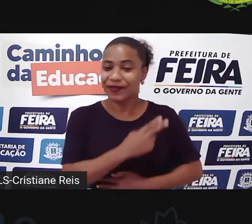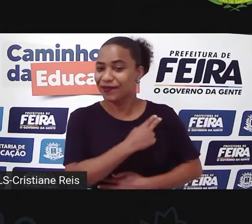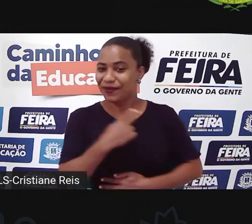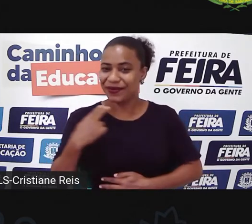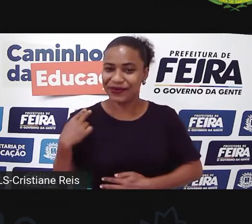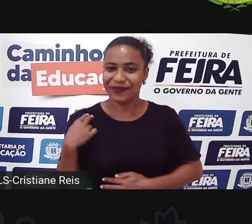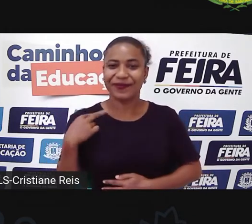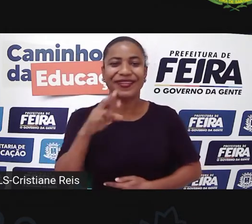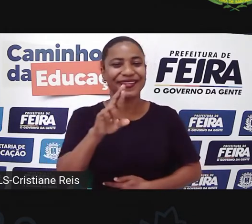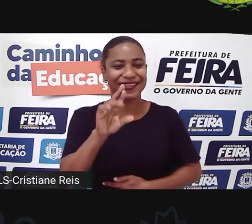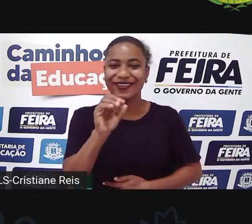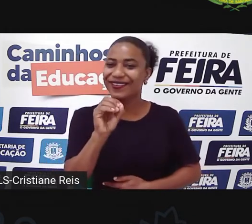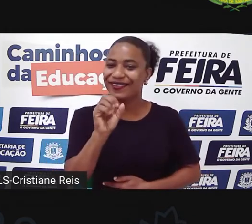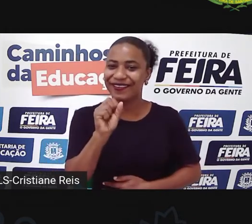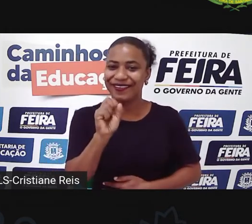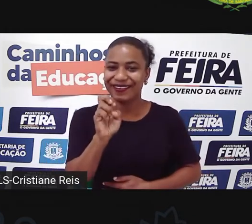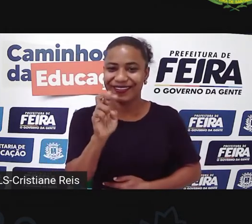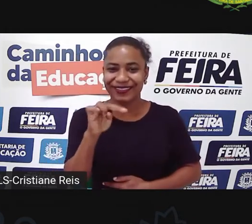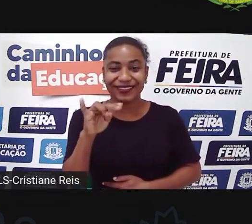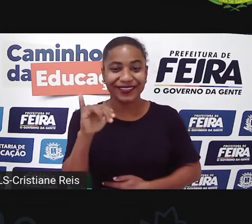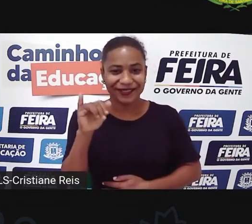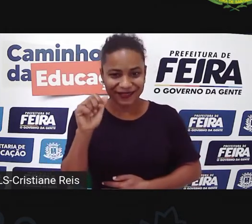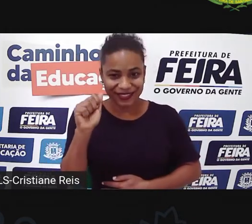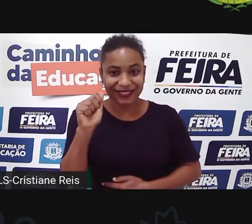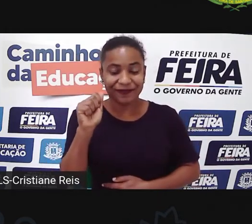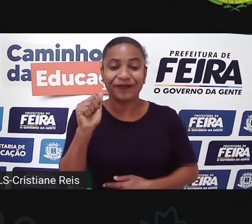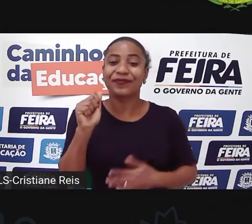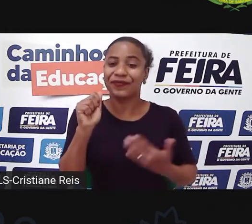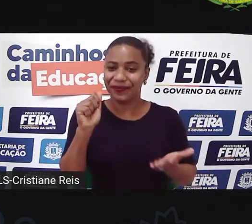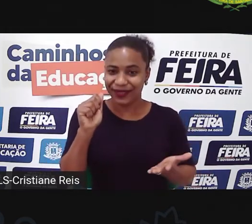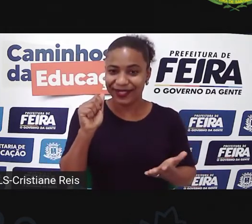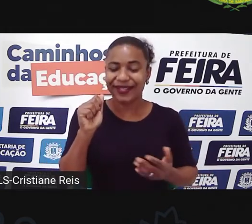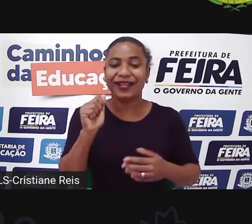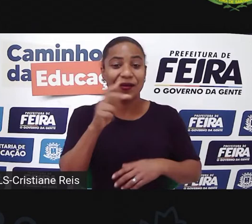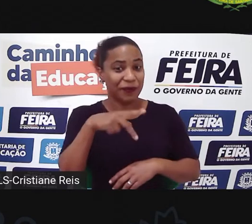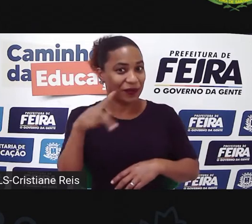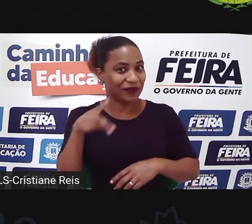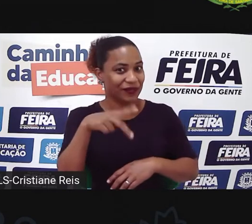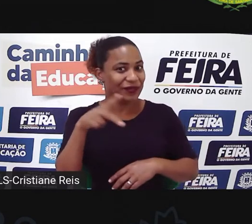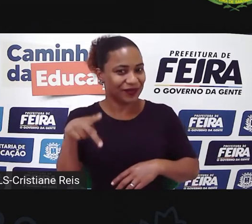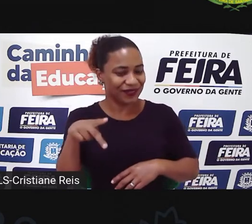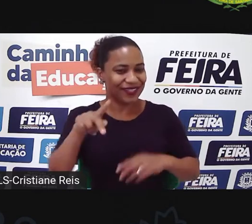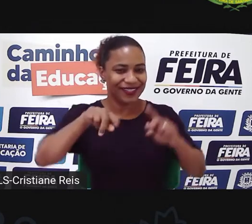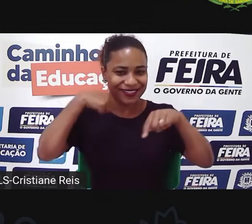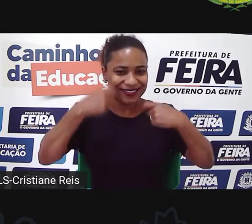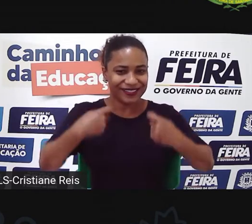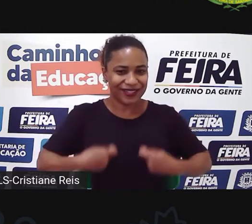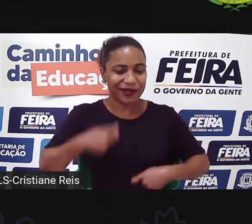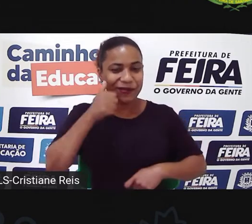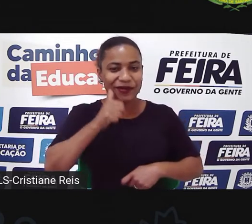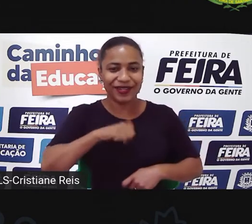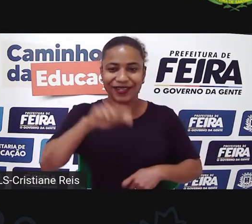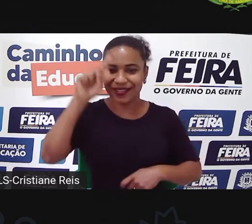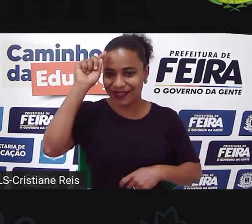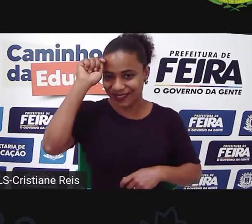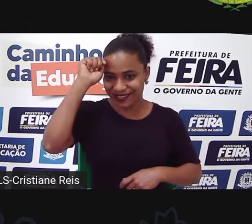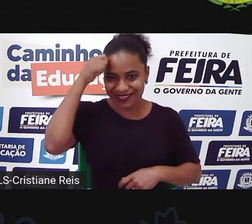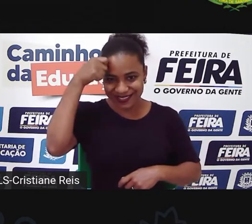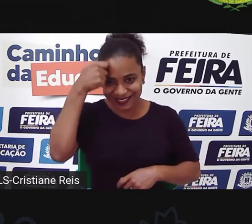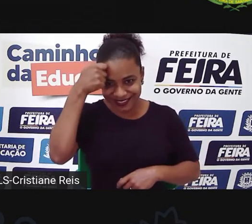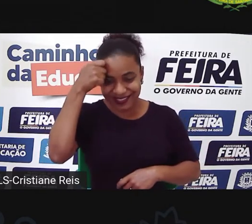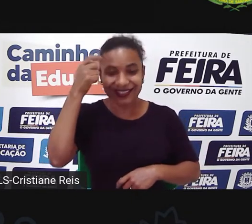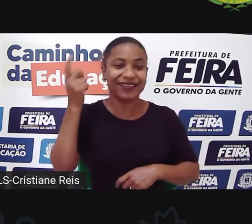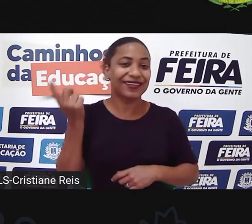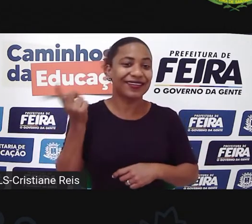Rosivanha, né, eu sou uma mulher de pele negra, de cabelos negros, na altura do ombro,